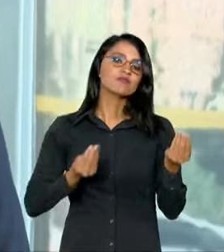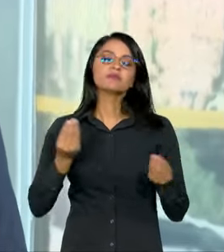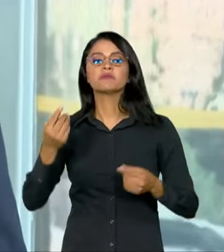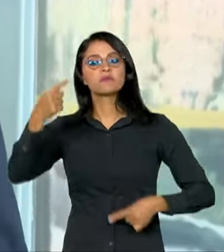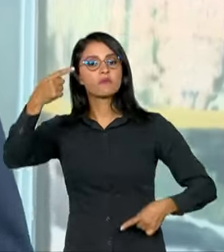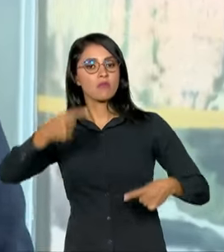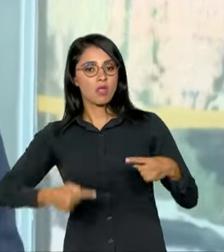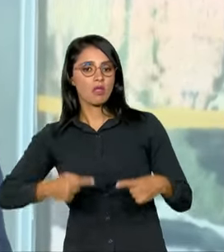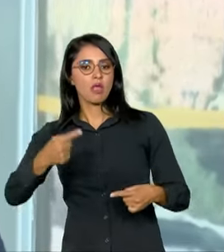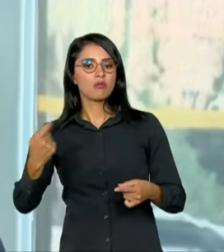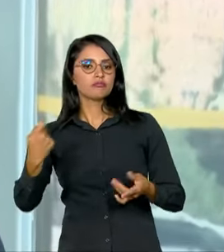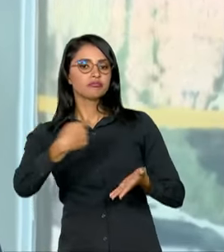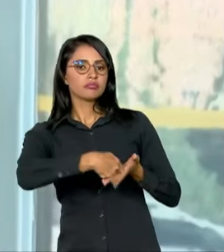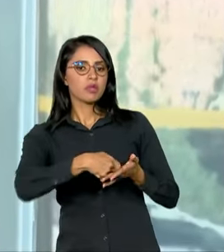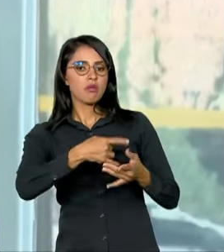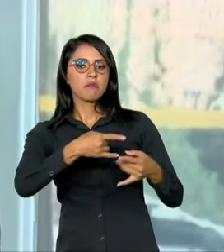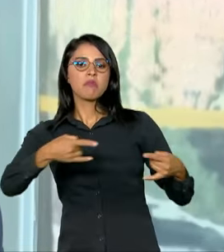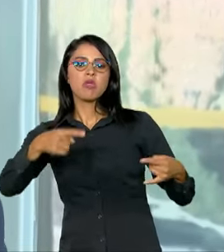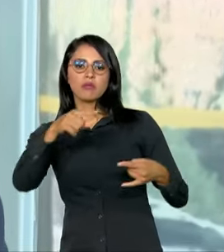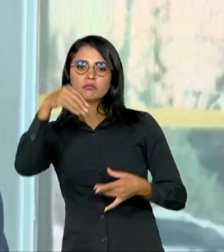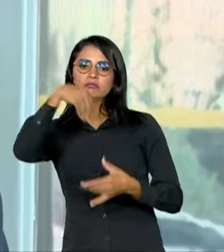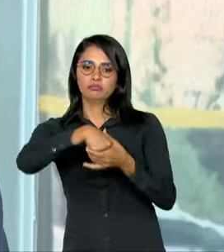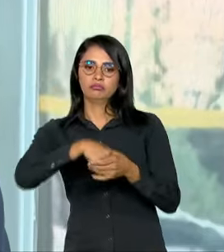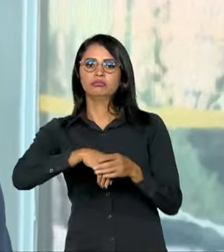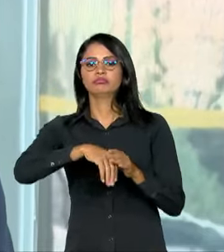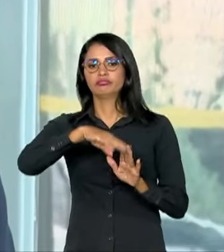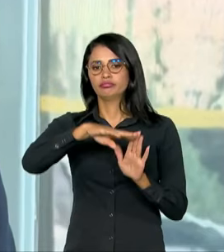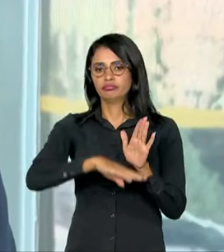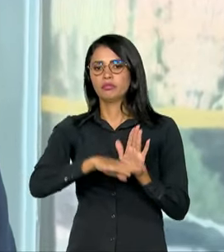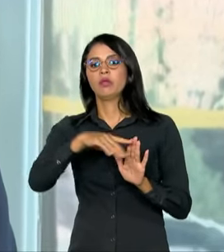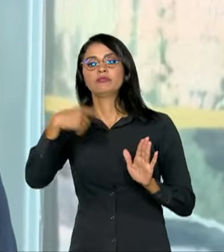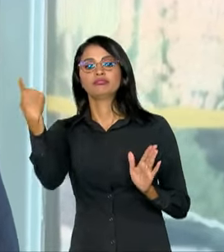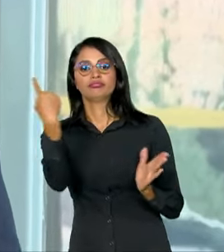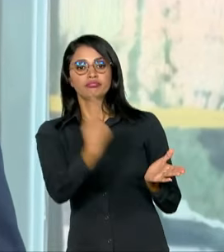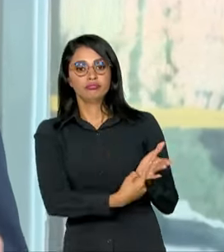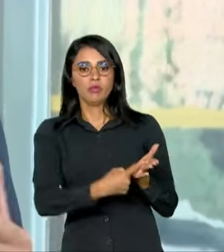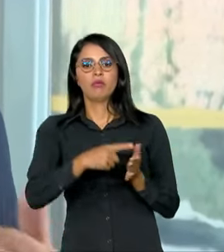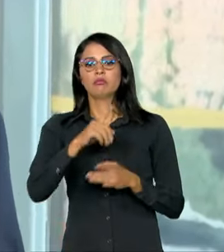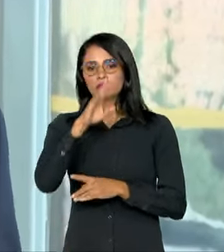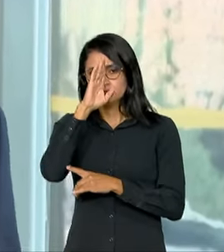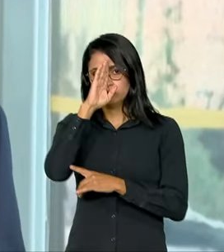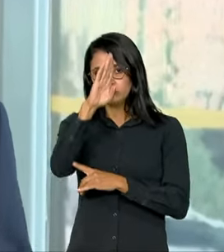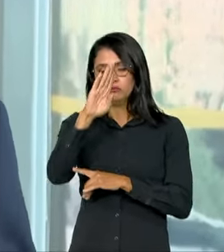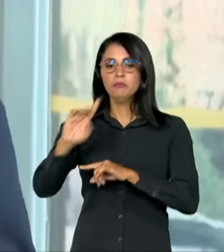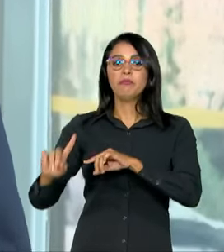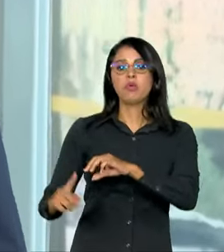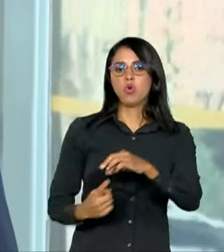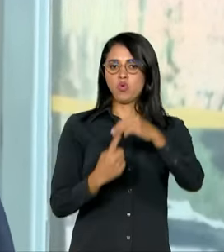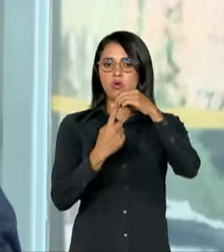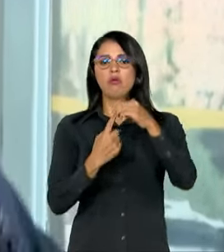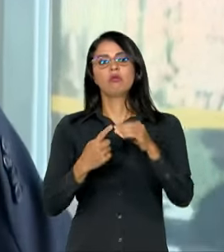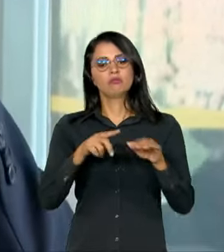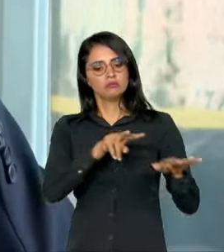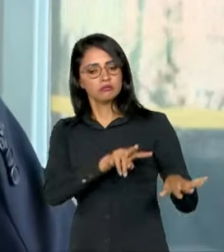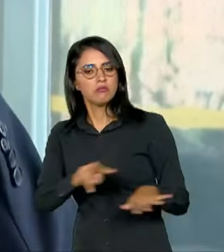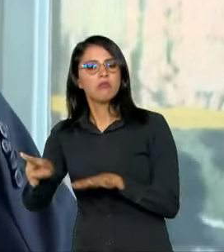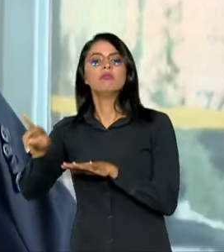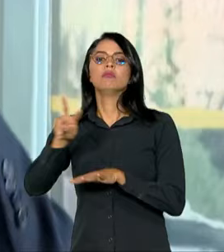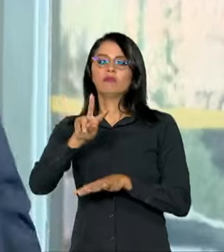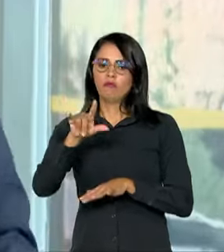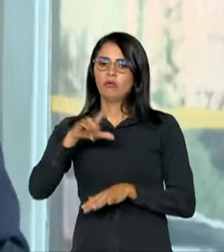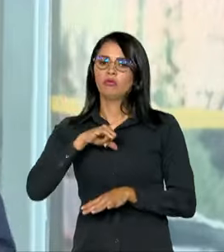debate da reoneração, está dentro dessa agenda prioritária. Nós vamos fazer, né, essa semana várias reuniões com